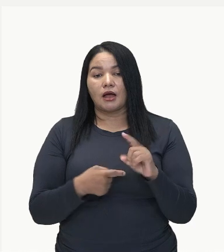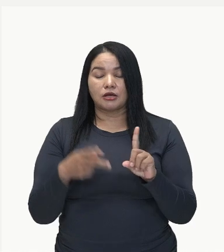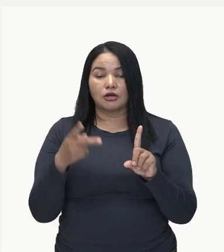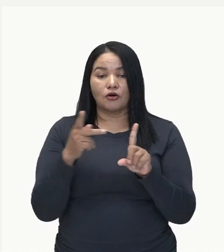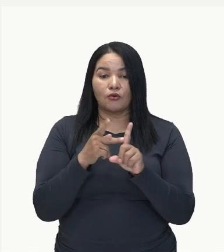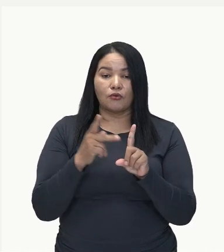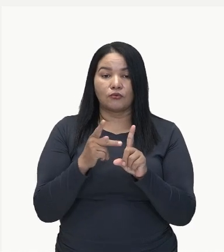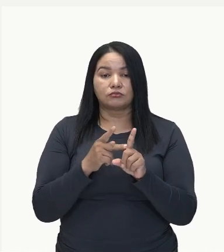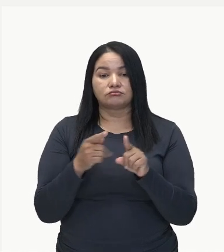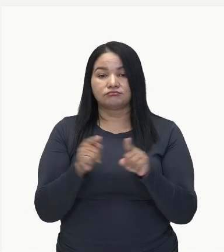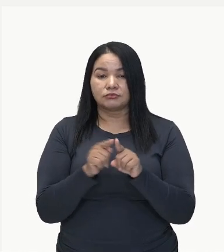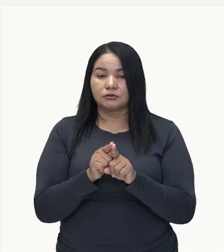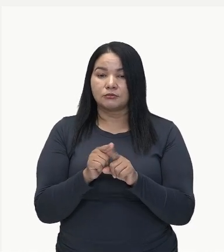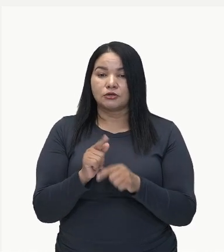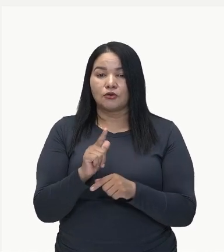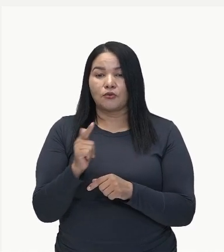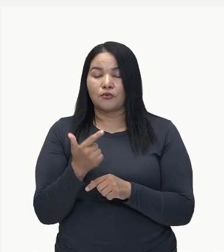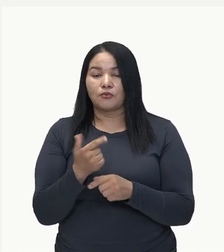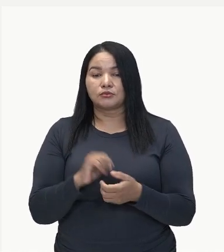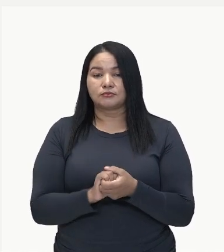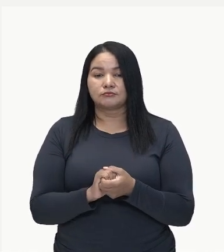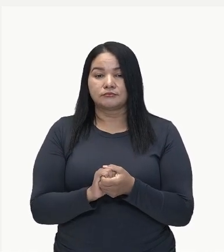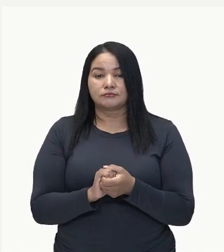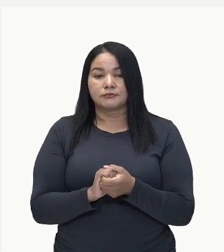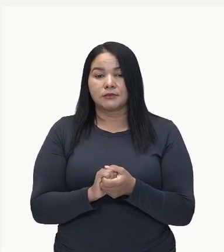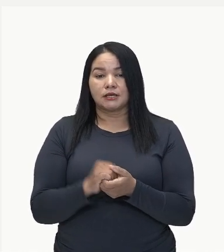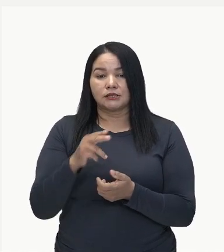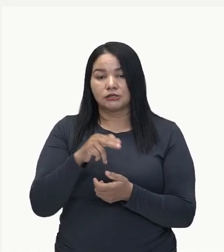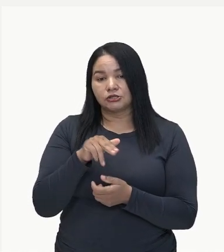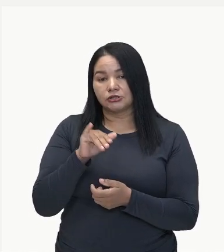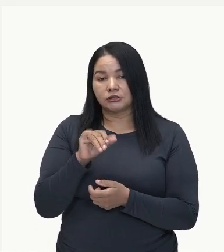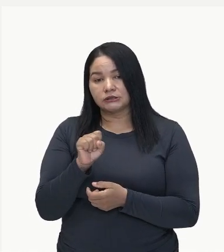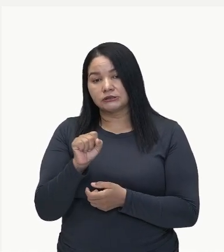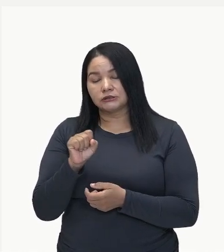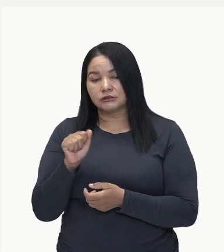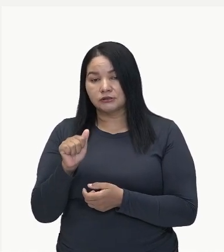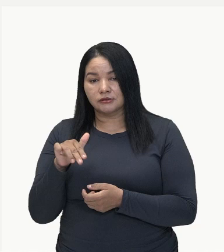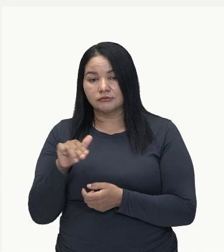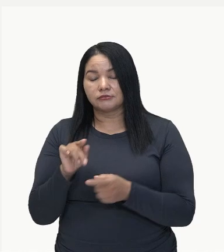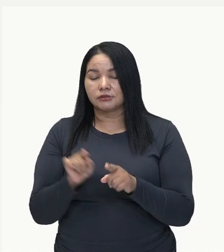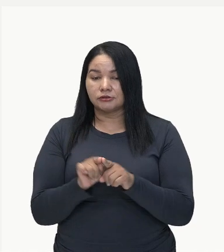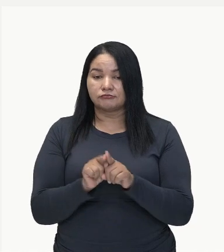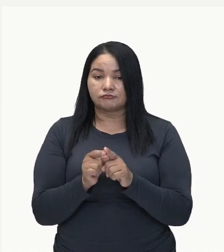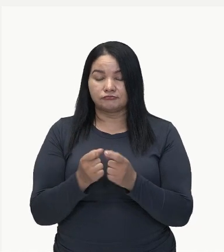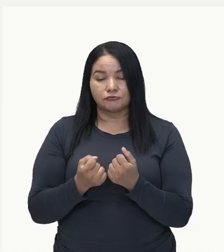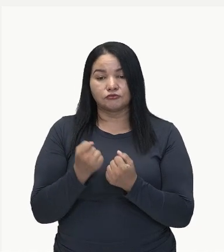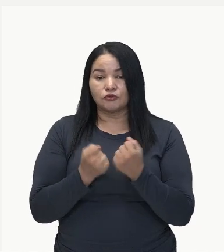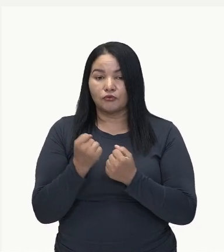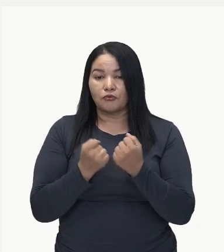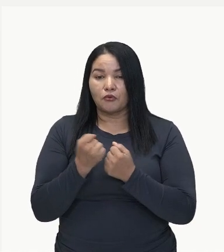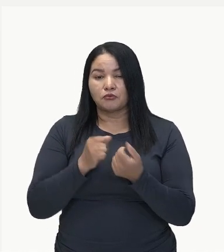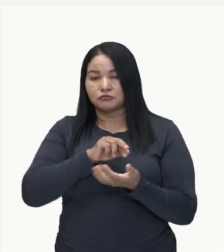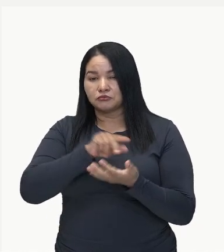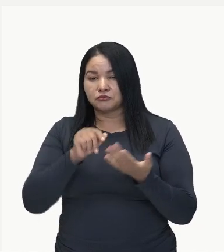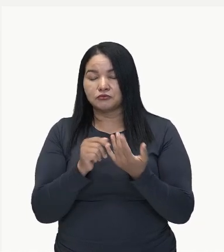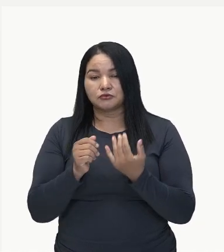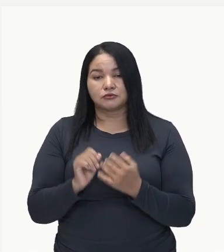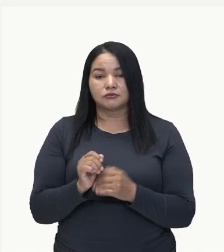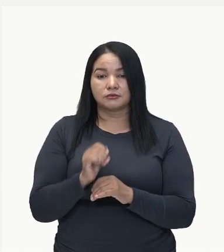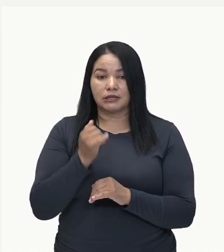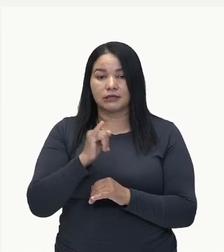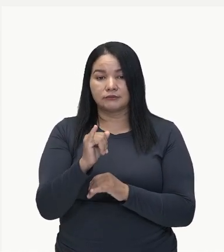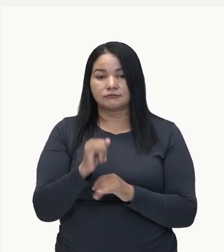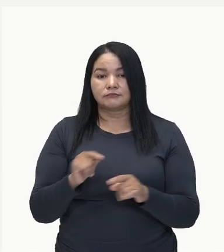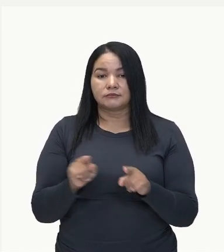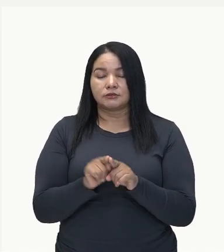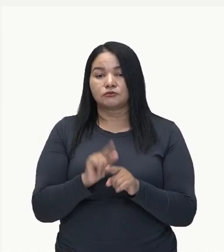motocicletas e equipamentos de potência, a Nissan, automóveis e também conhecidos por veículos elétricos. A gente tem